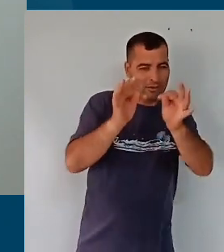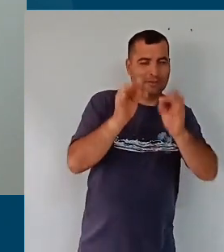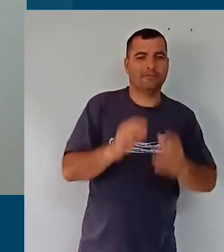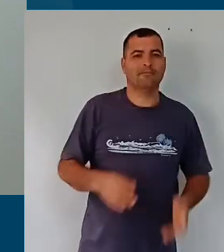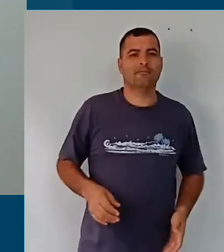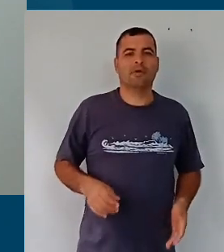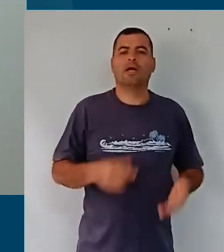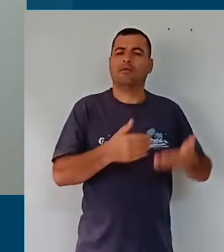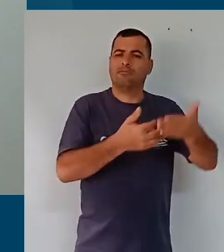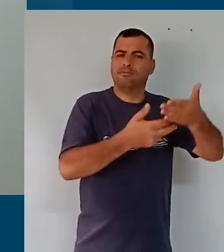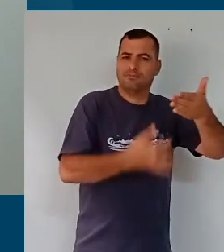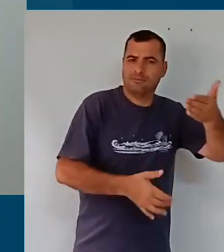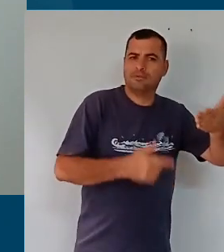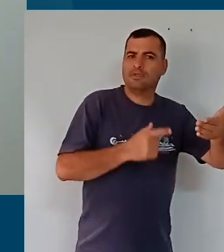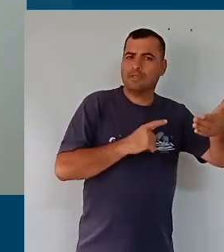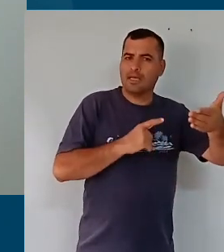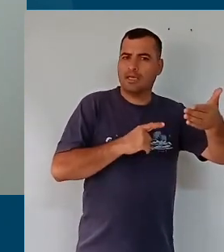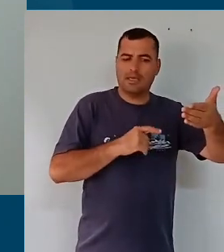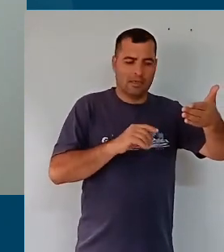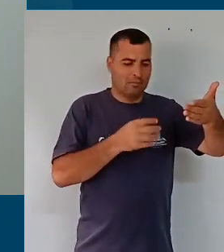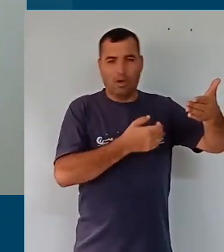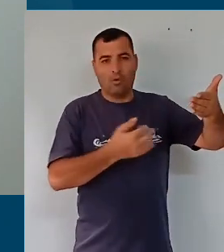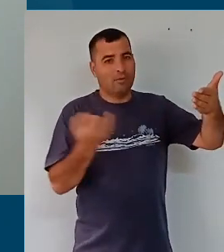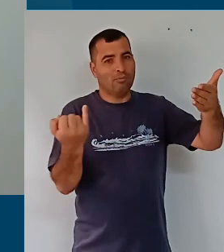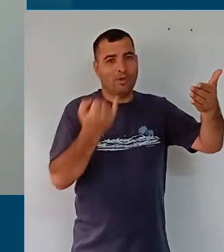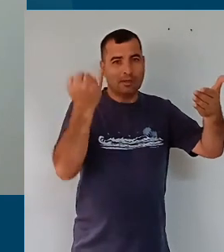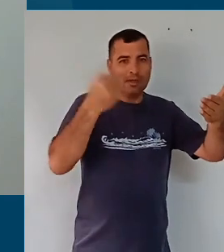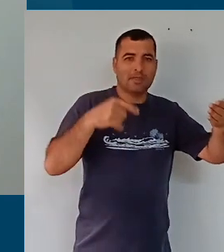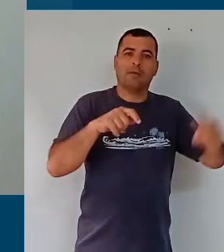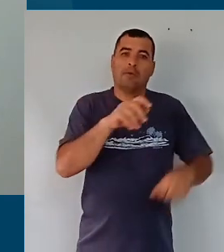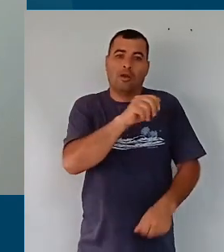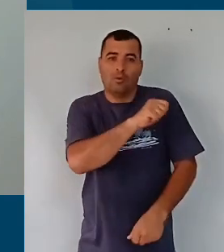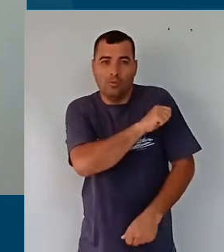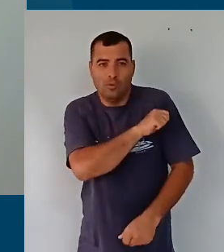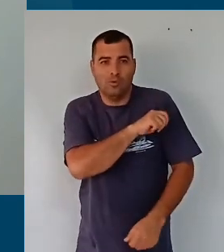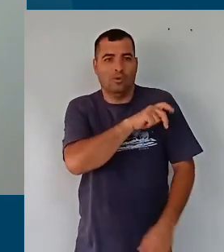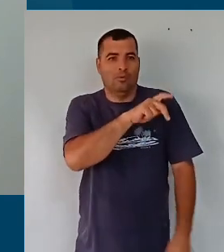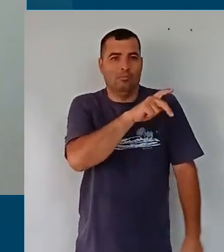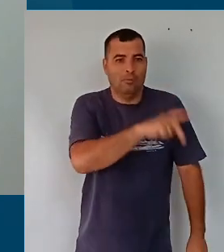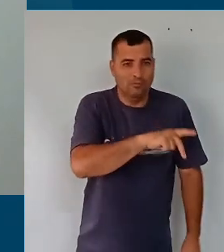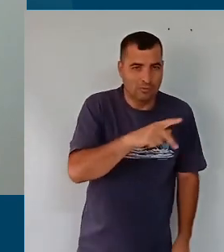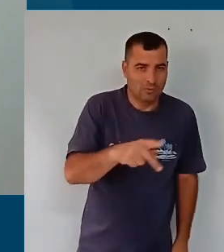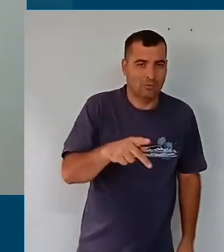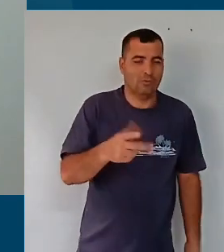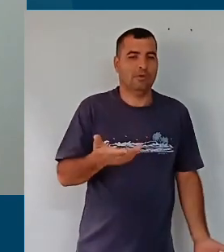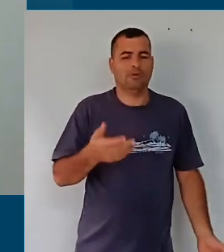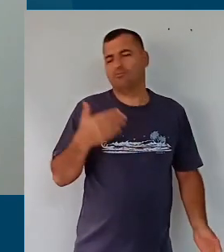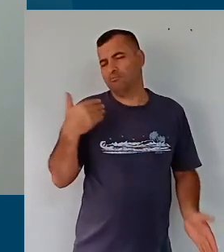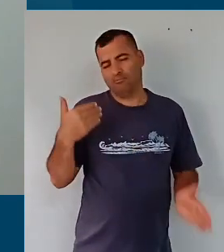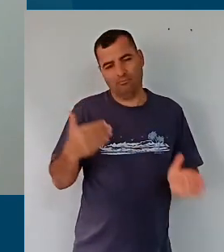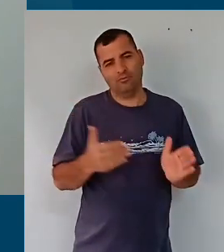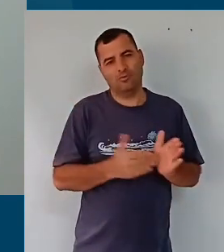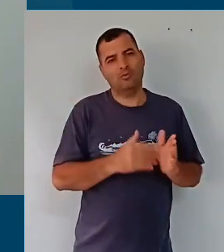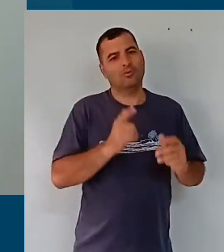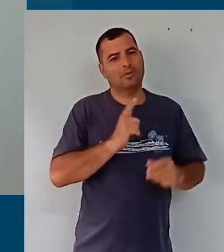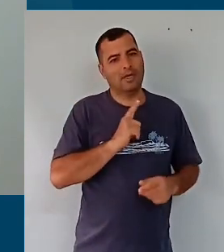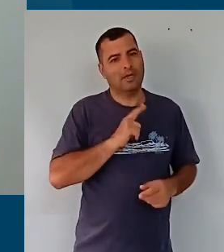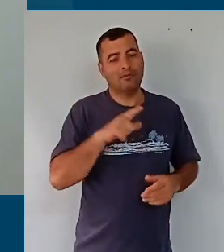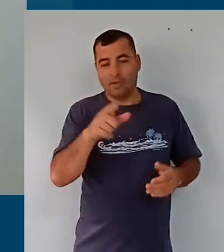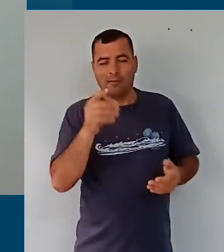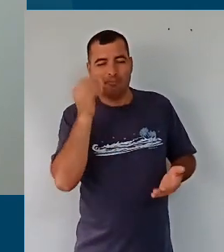No canal você também encontra muito conteúdo de qualidade para os alunos, para os profissionais, então,